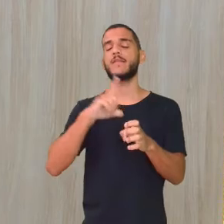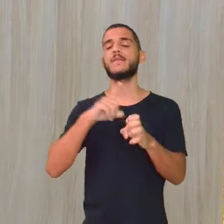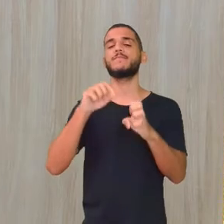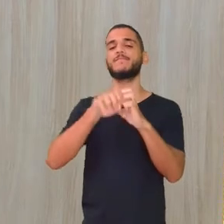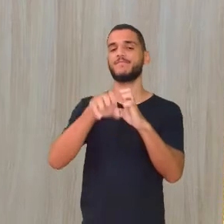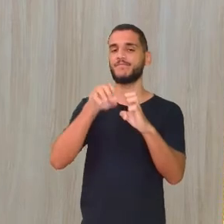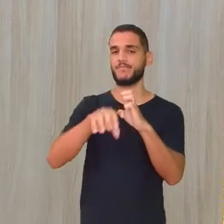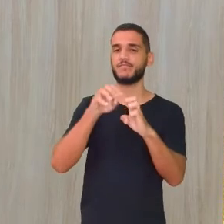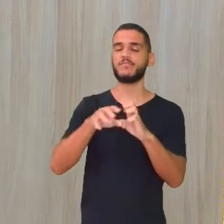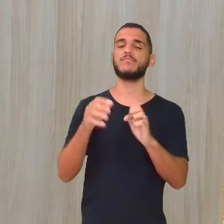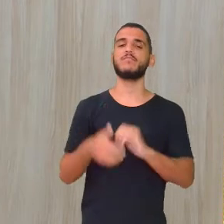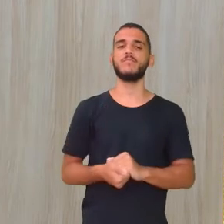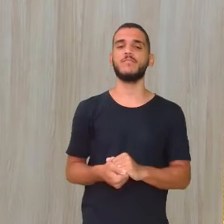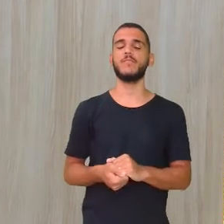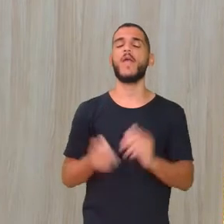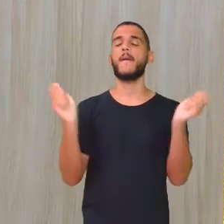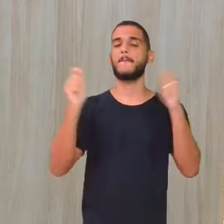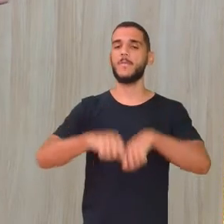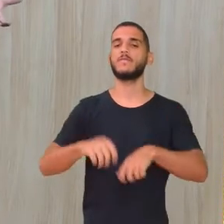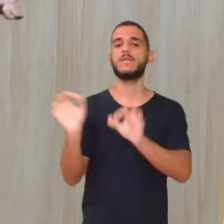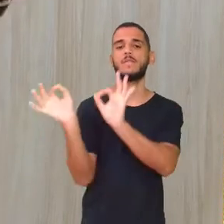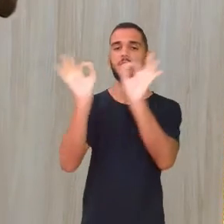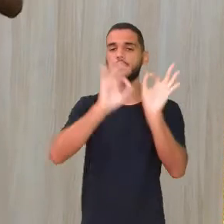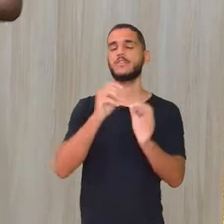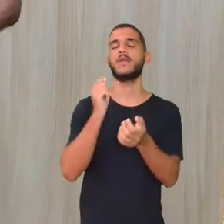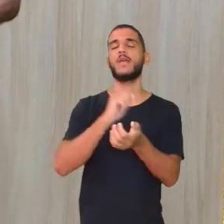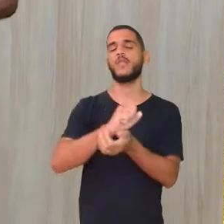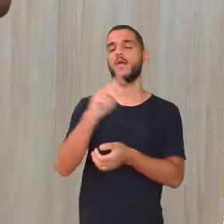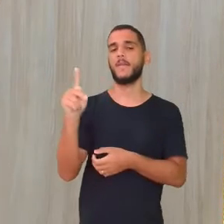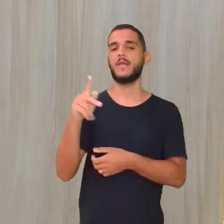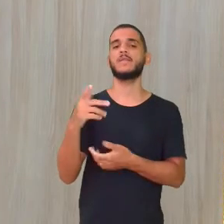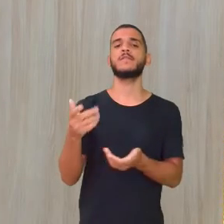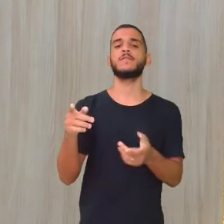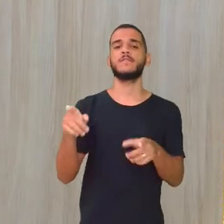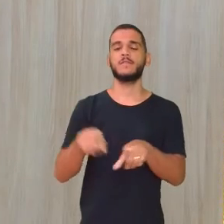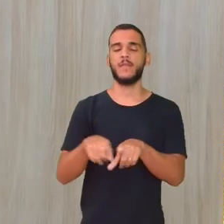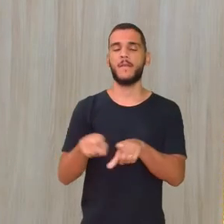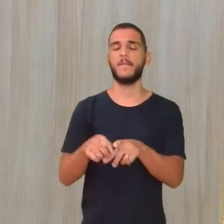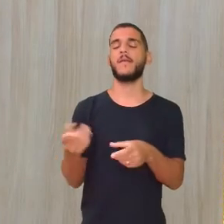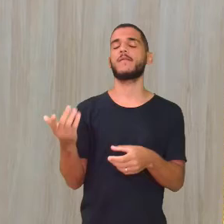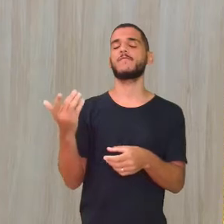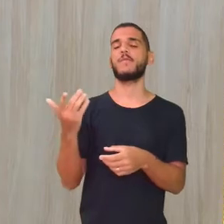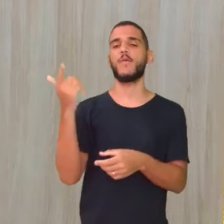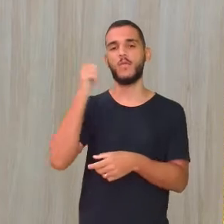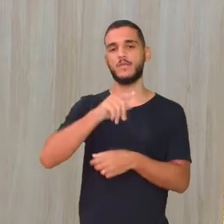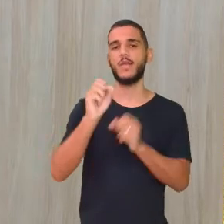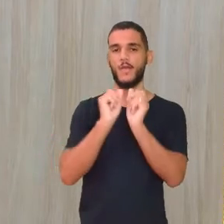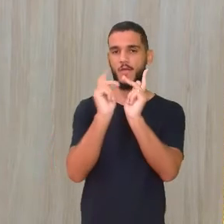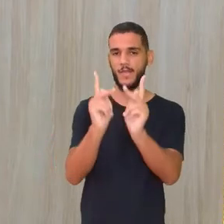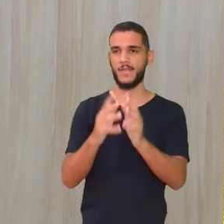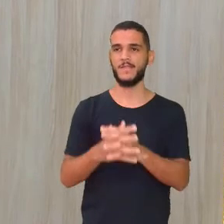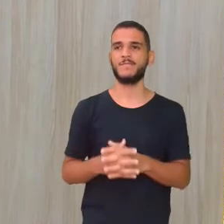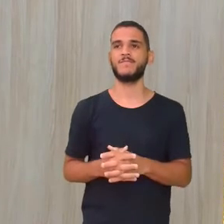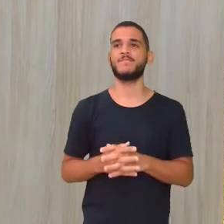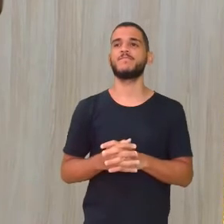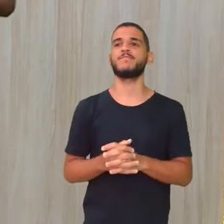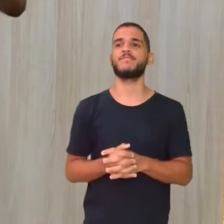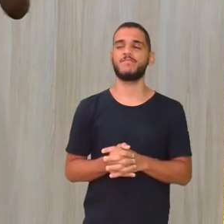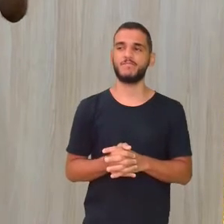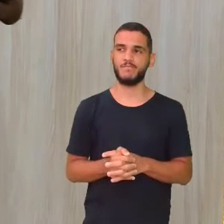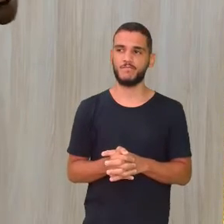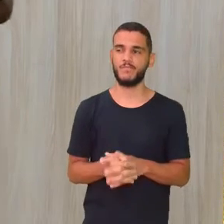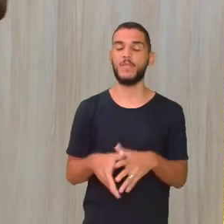Via computador, você pode assistir Se você tem um aplicativo, você vai lá e coloca numa boa Sem problema algum, tá certo? Isso